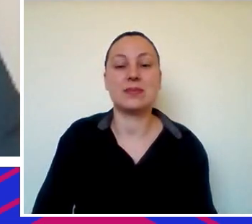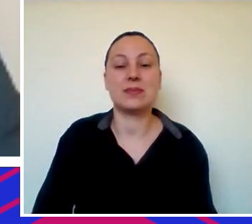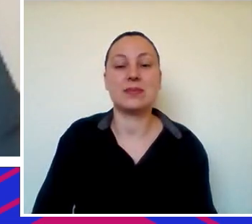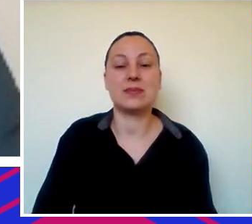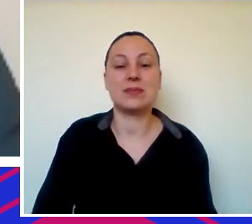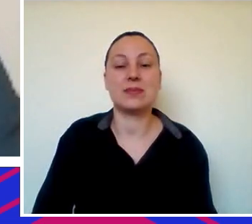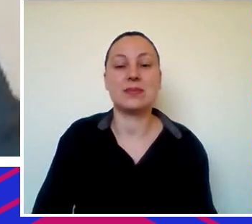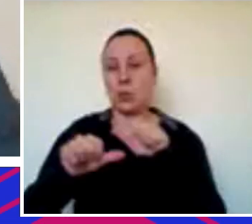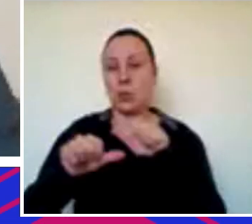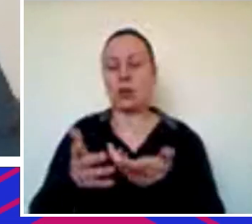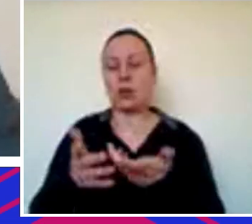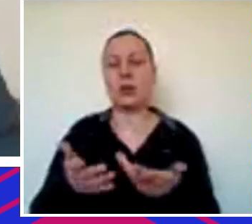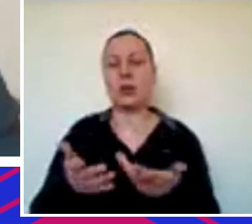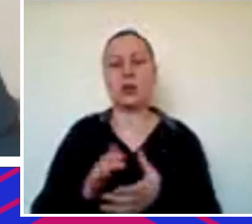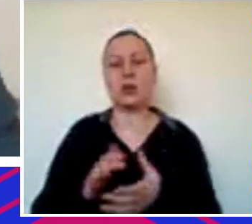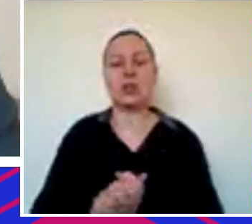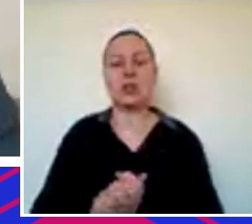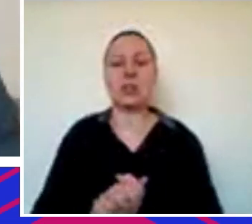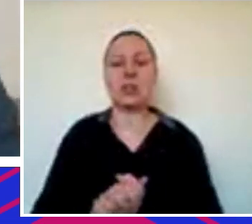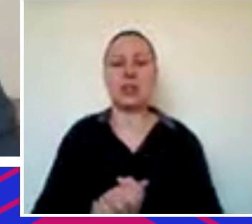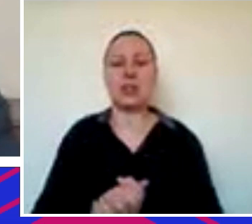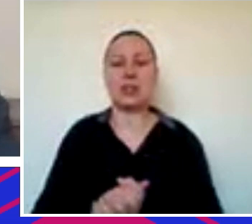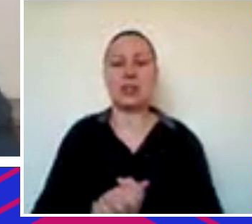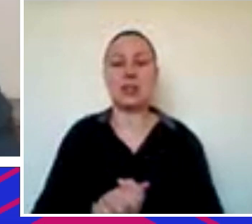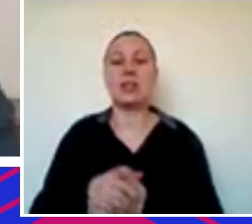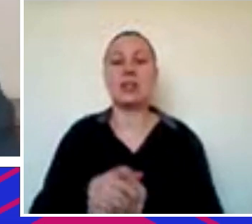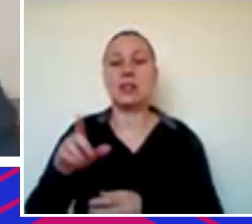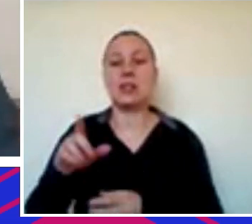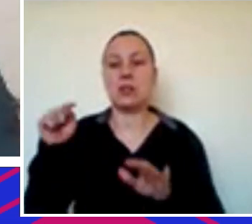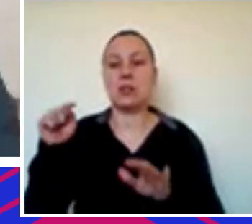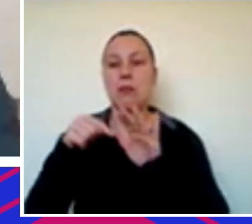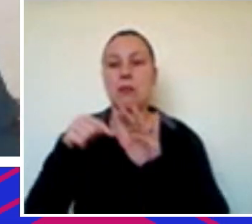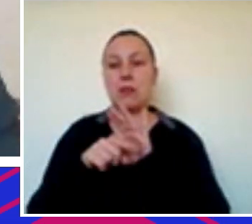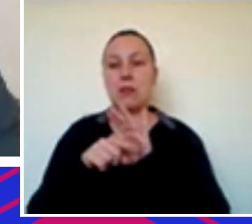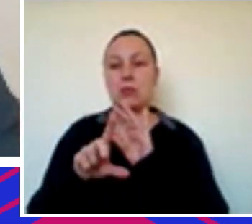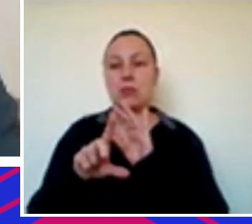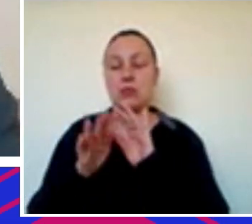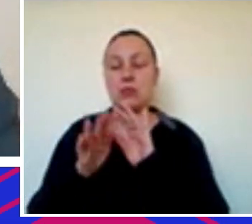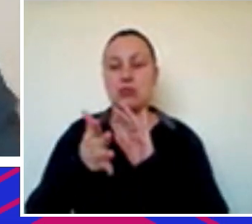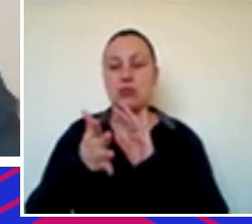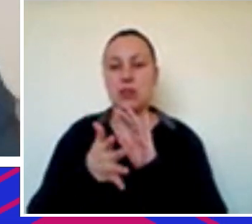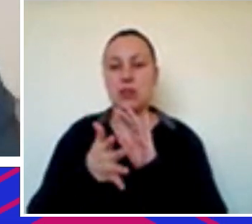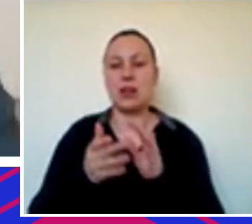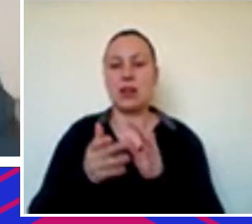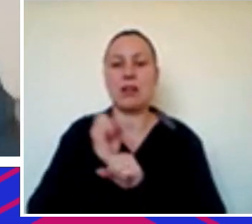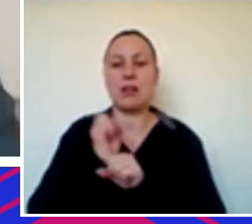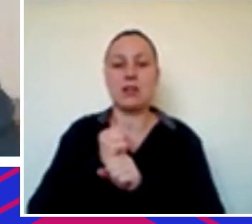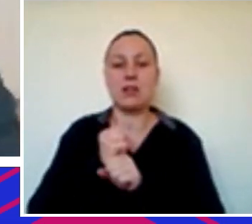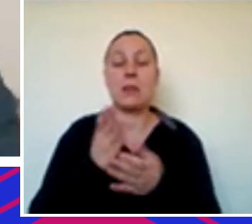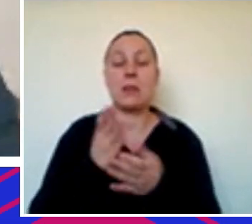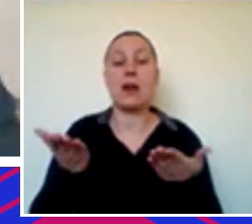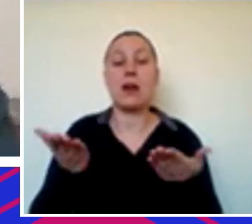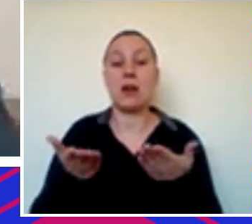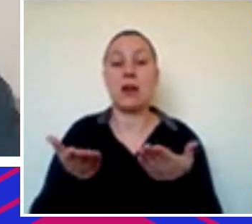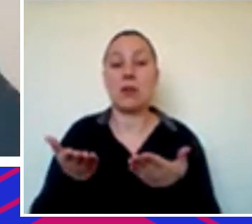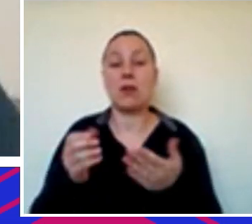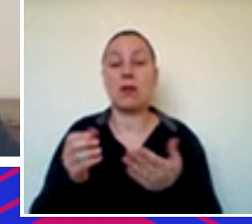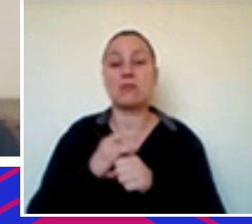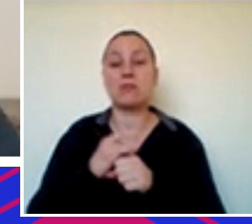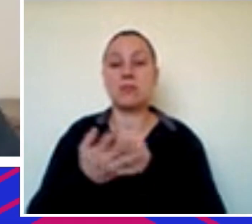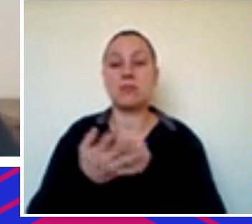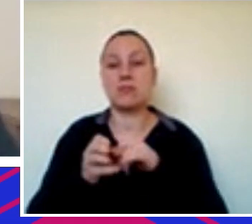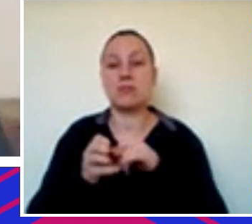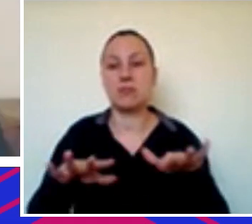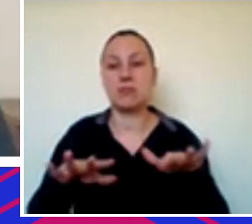e o que acontece isso vem caindo já há alguns anos mas agora durante a pandemia inclusive como resposta